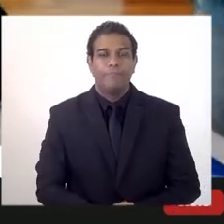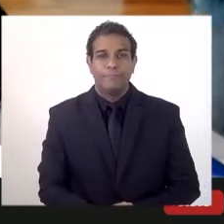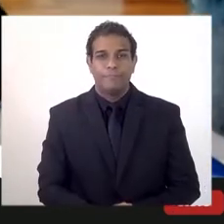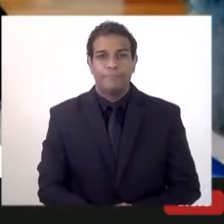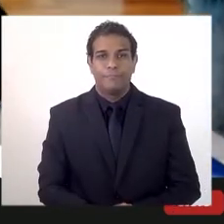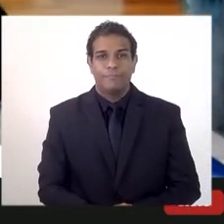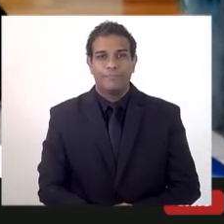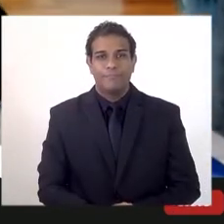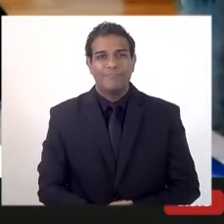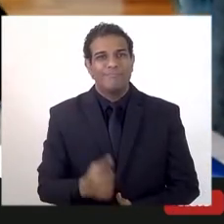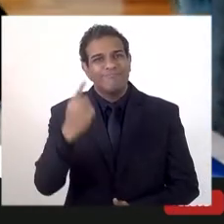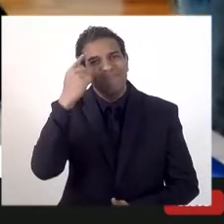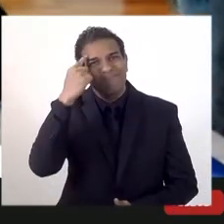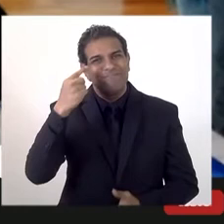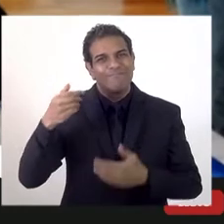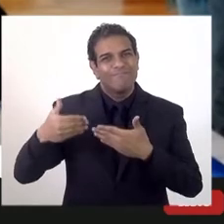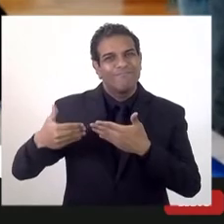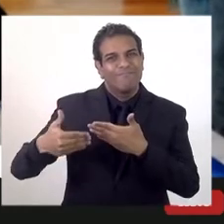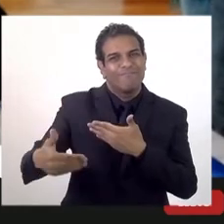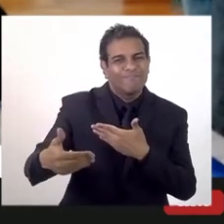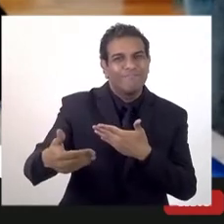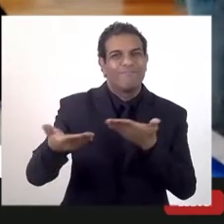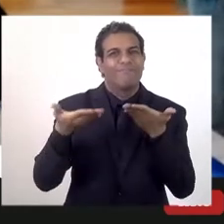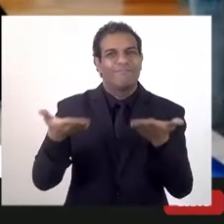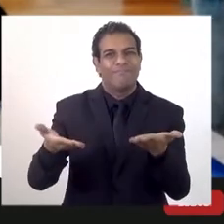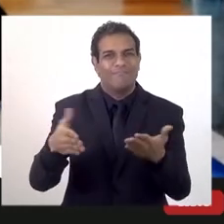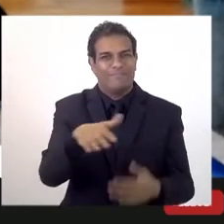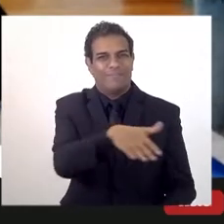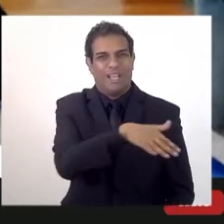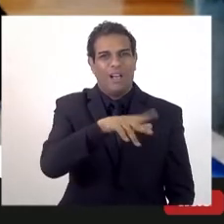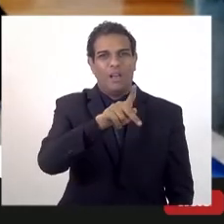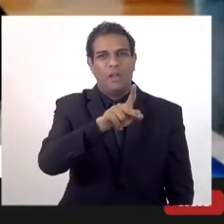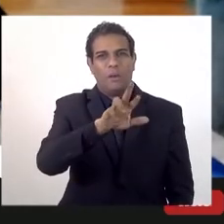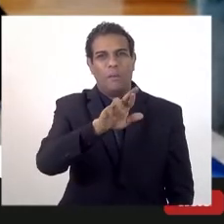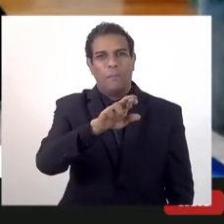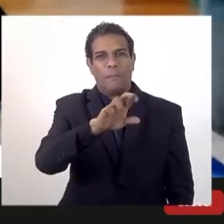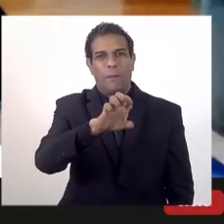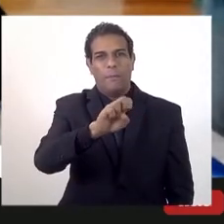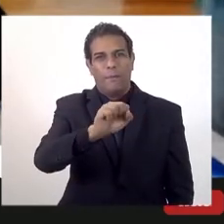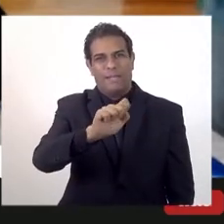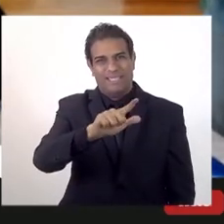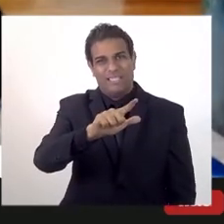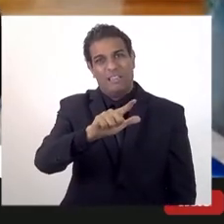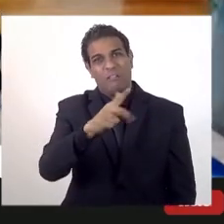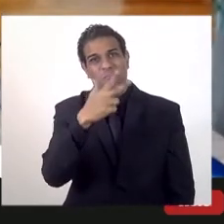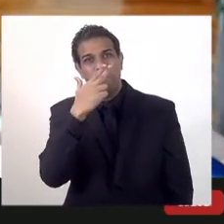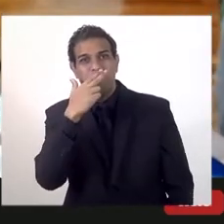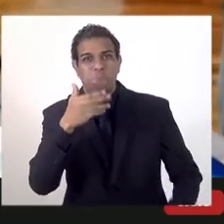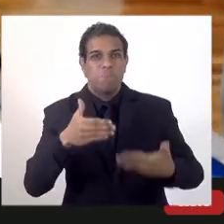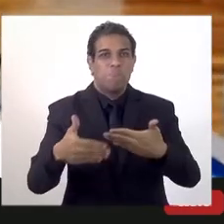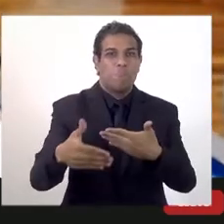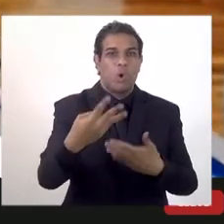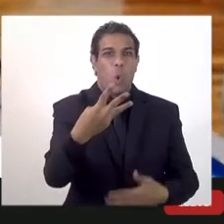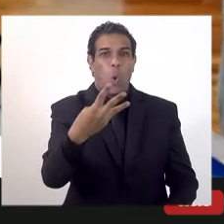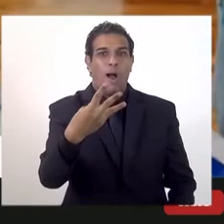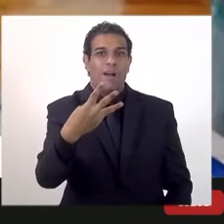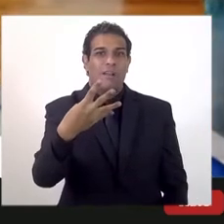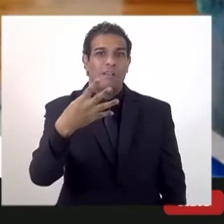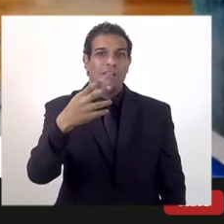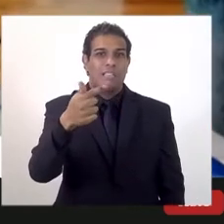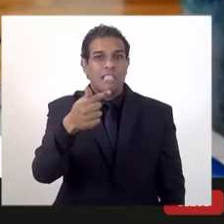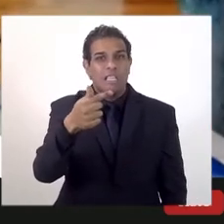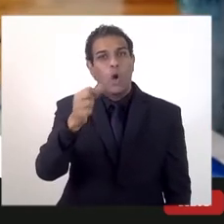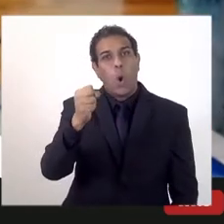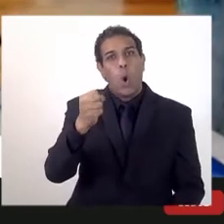Pela perspectiva de produção do pré-sal, nós vamos ter, nos próximos 4, 7 anos, um